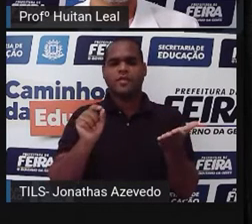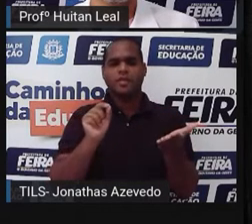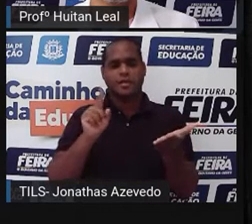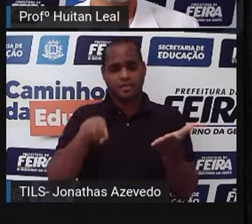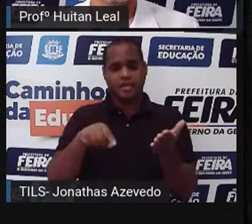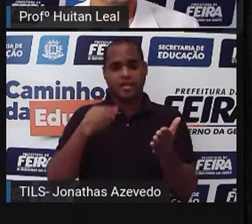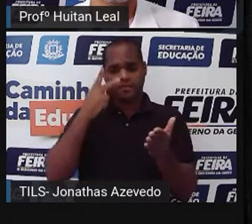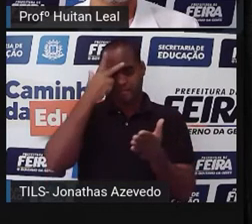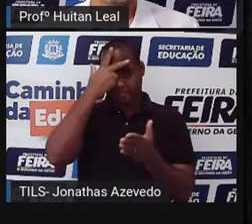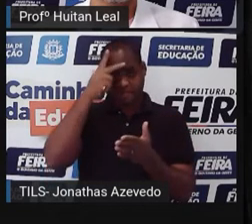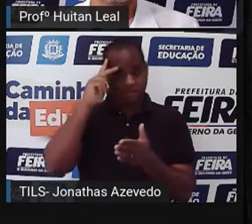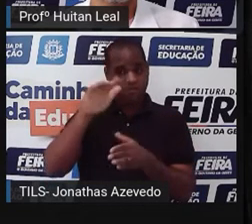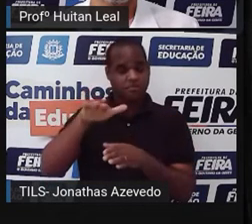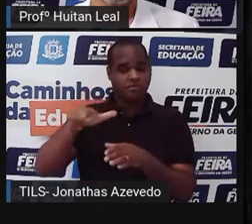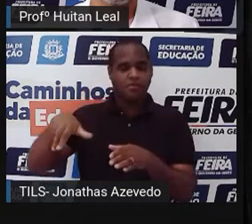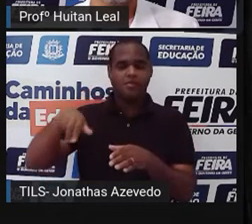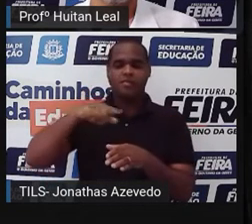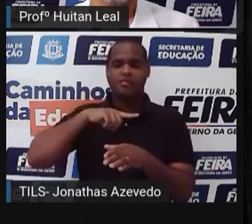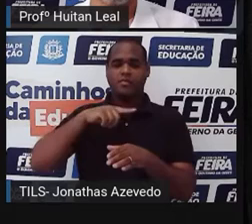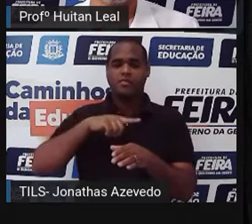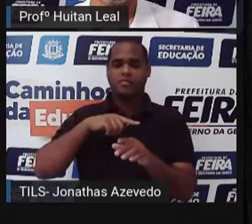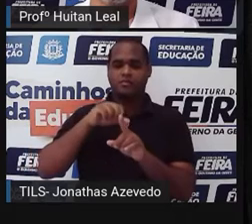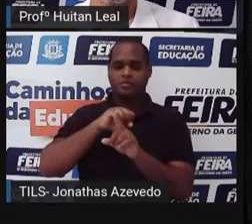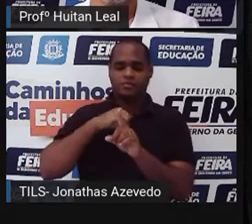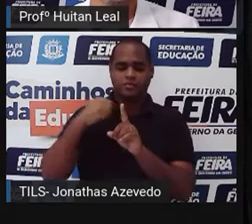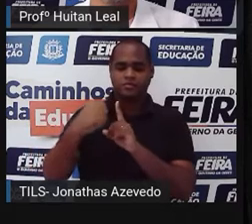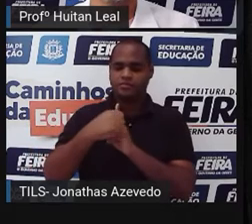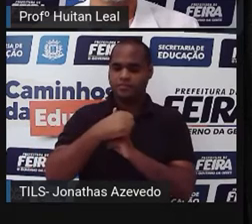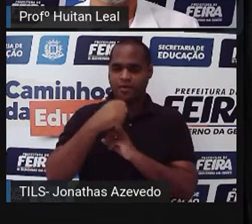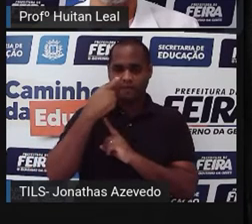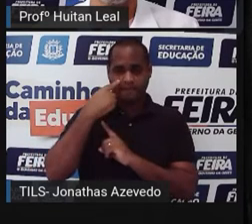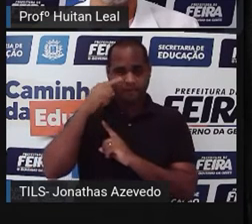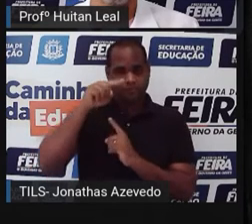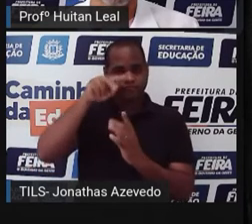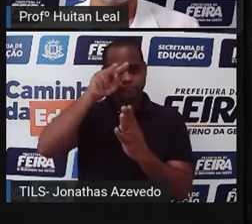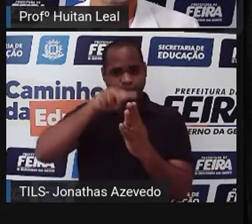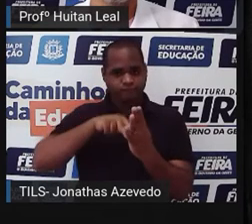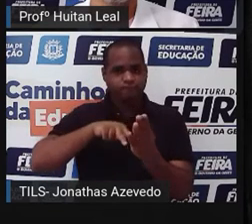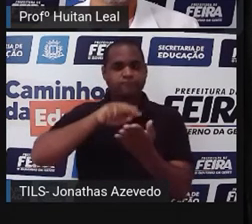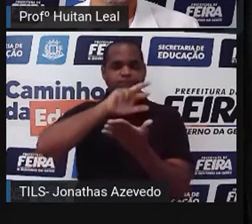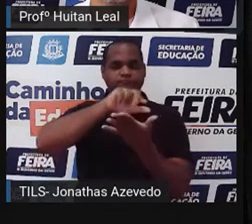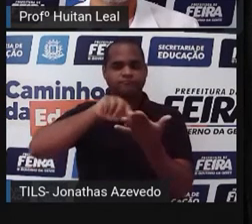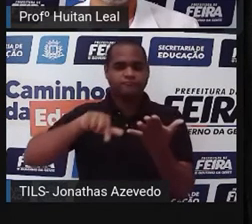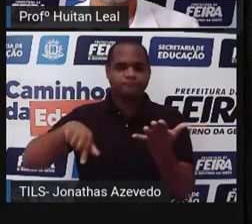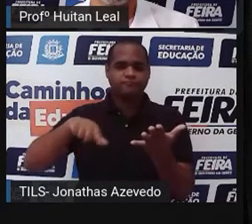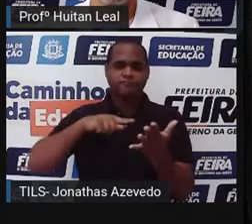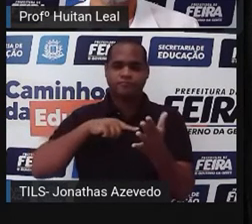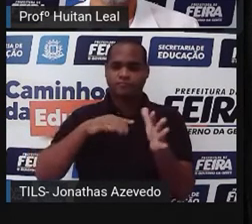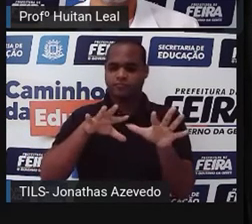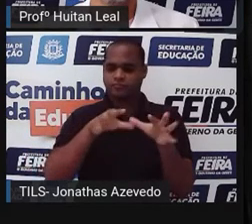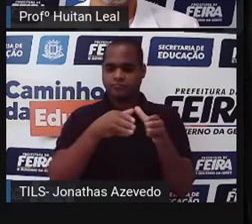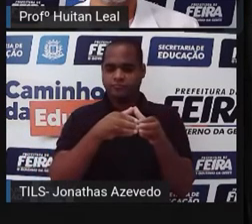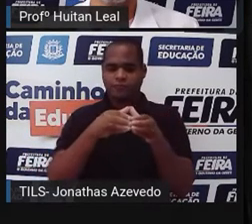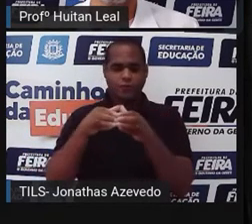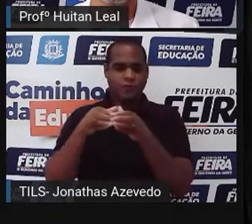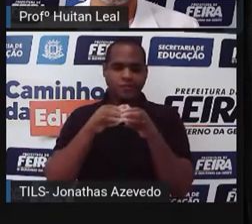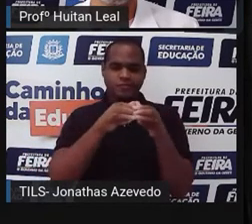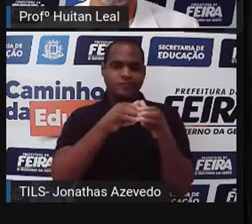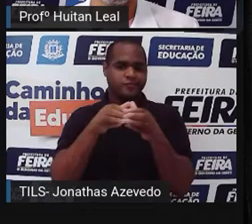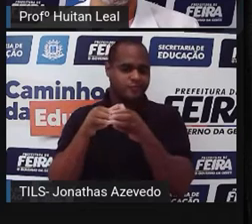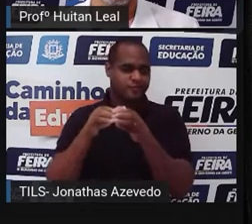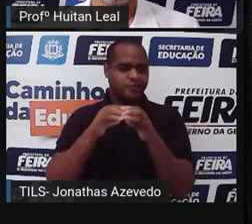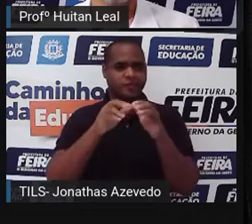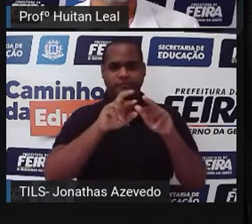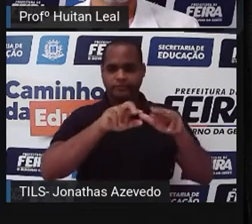mídia, ou seja, de quem produz a notícia, é informar os leitores sobre os fatos atuais e considerados relevantes para os grupos